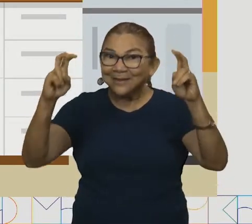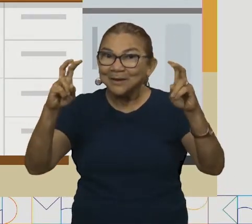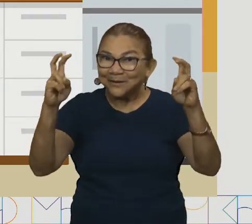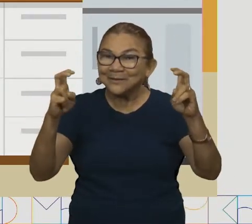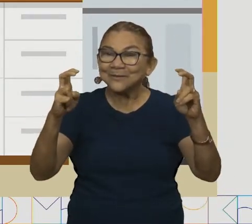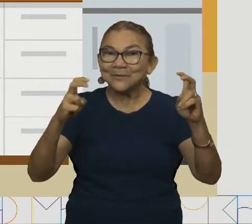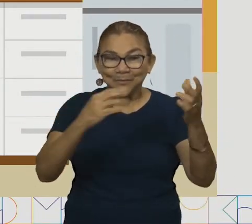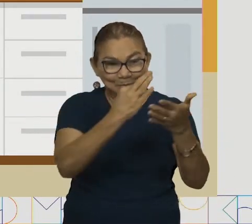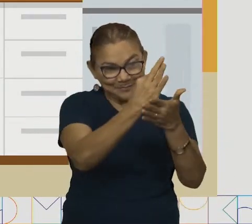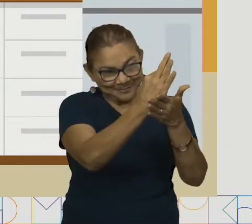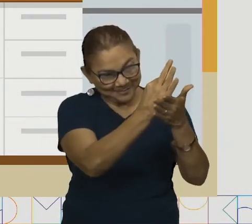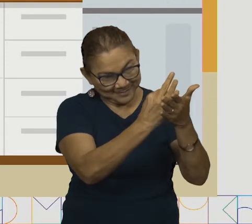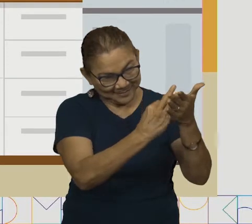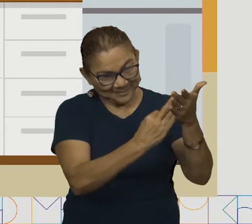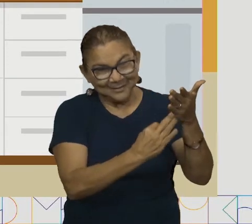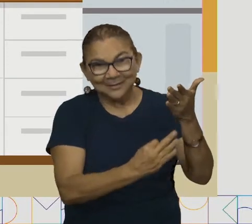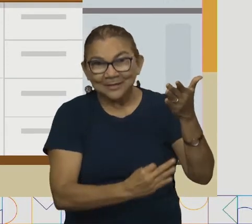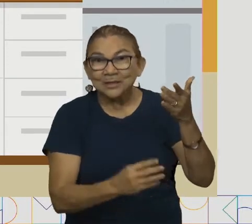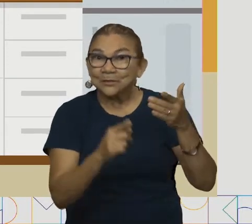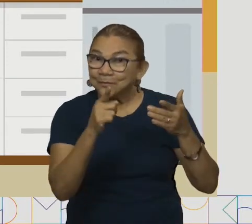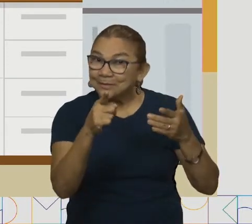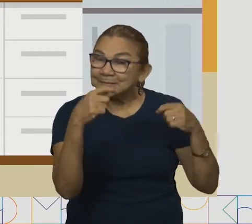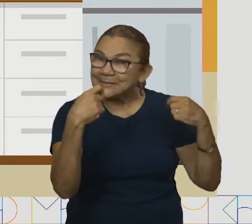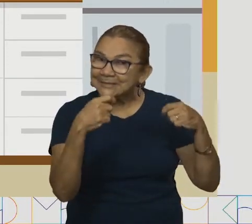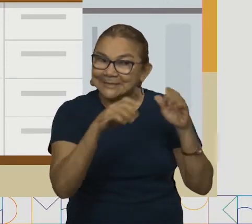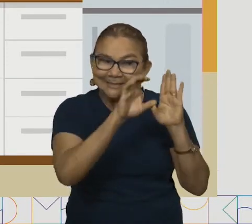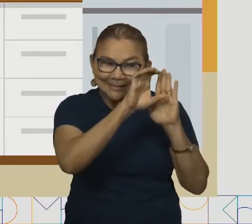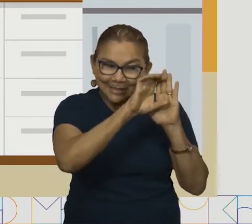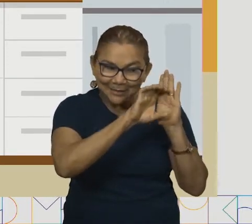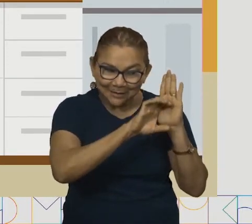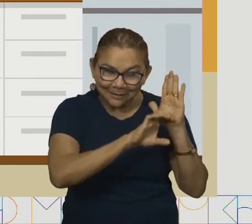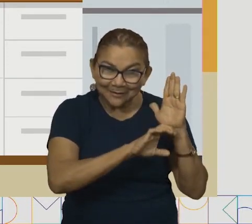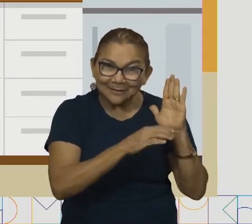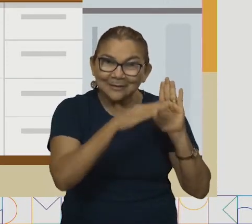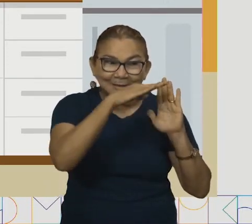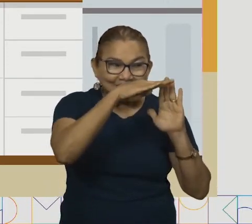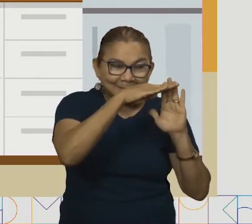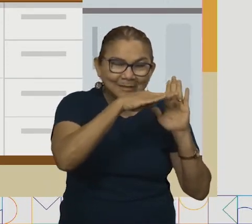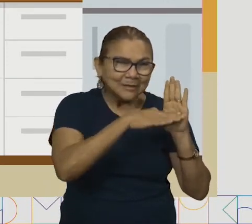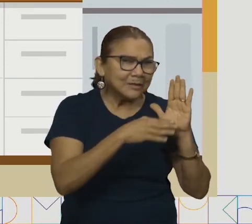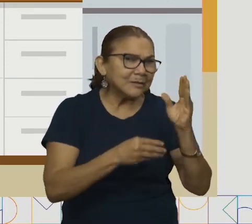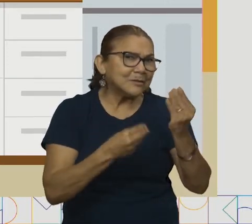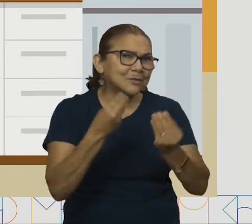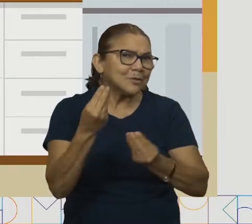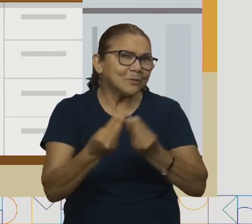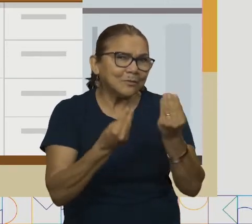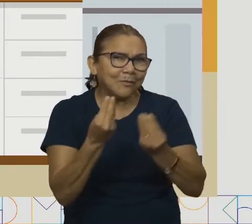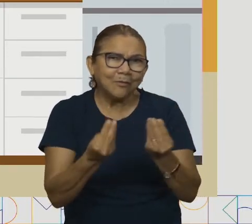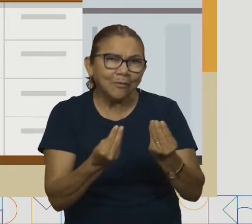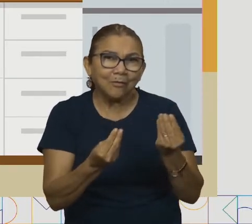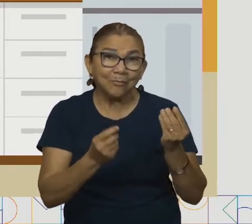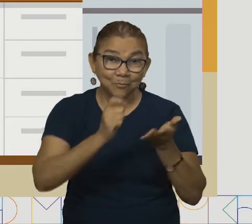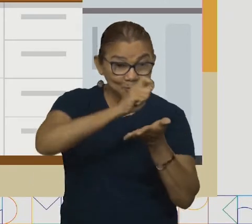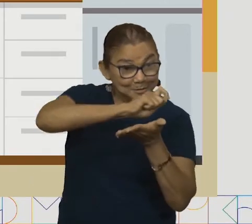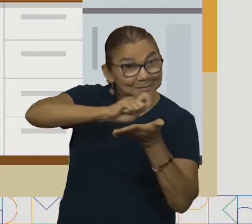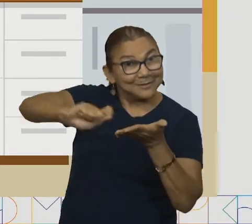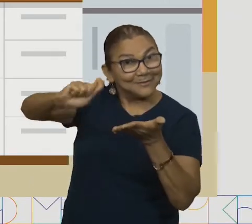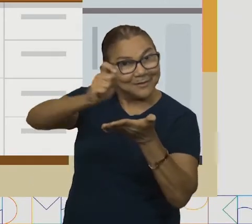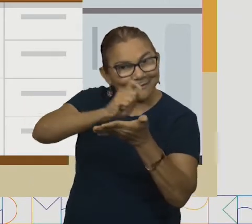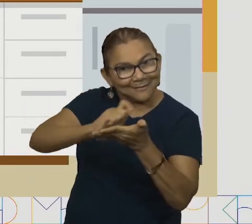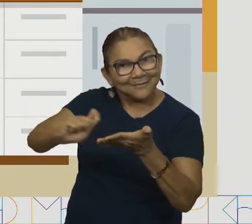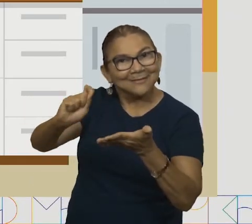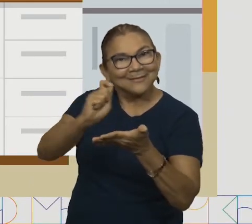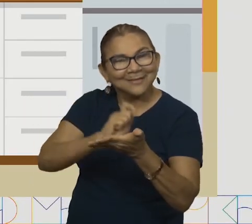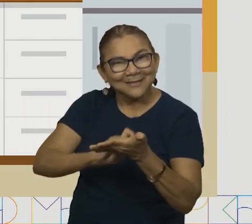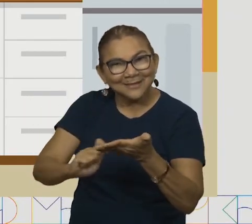Porque antes de saber o seu conteúdo, vamos saber a forma como ele é registrado. E aí, está fácil?